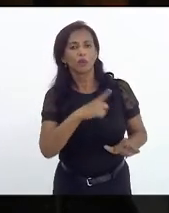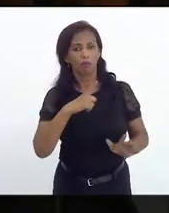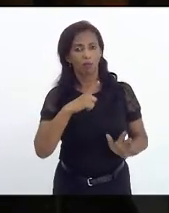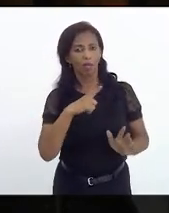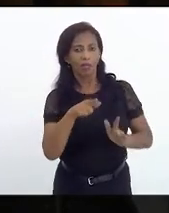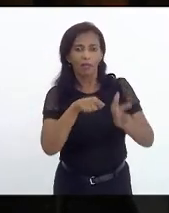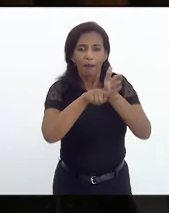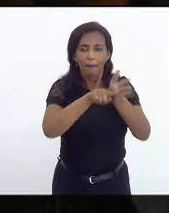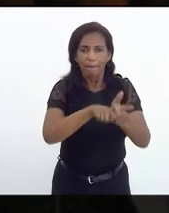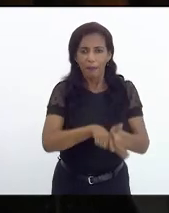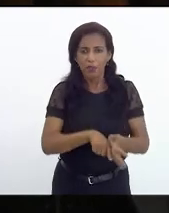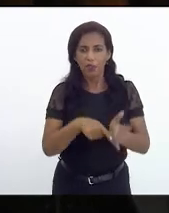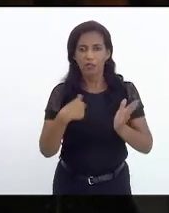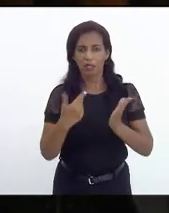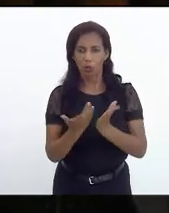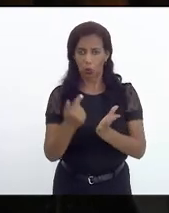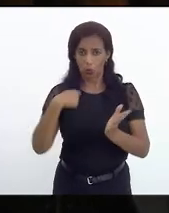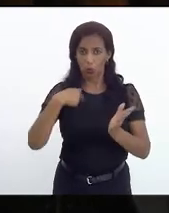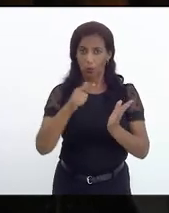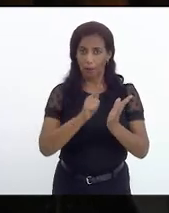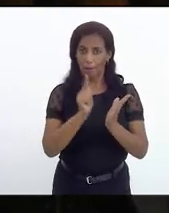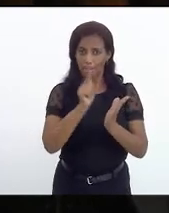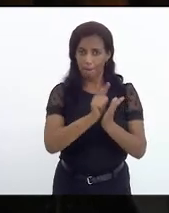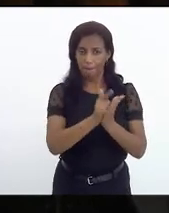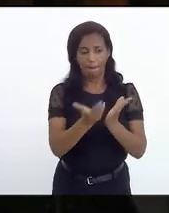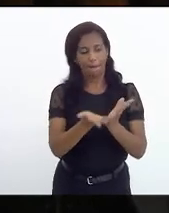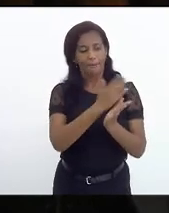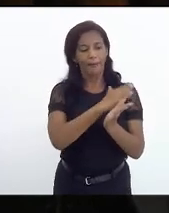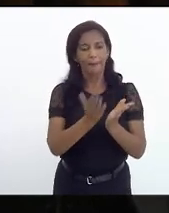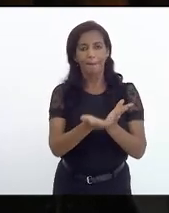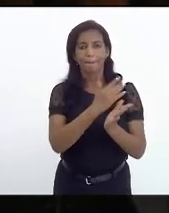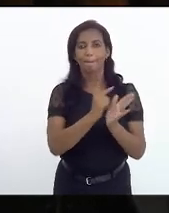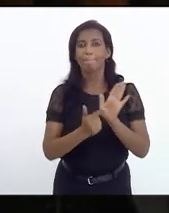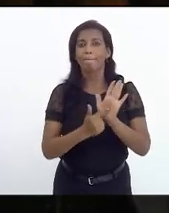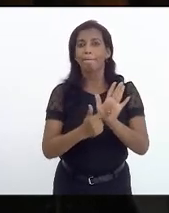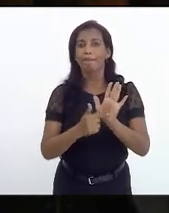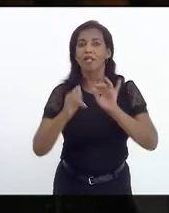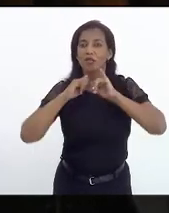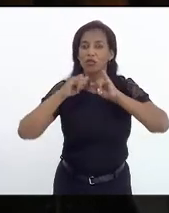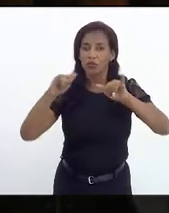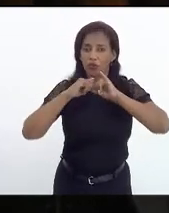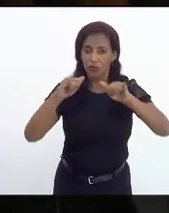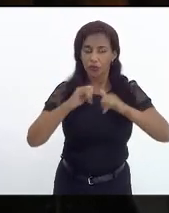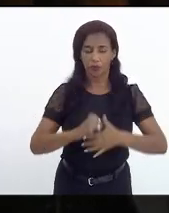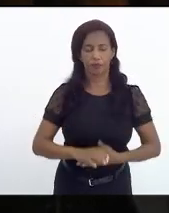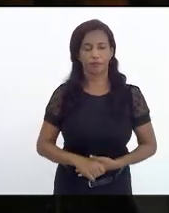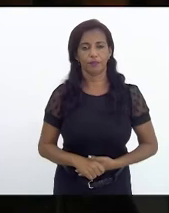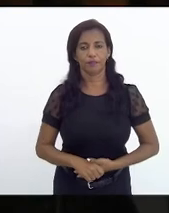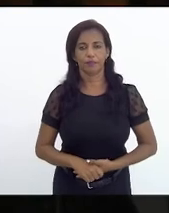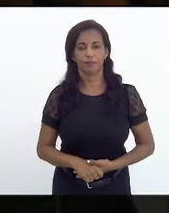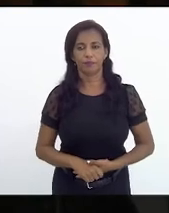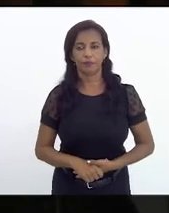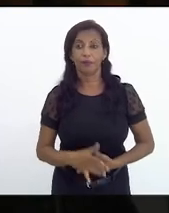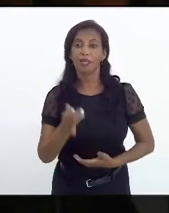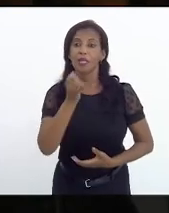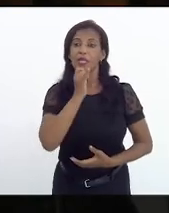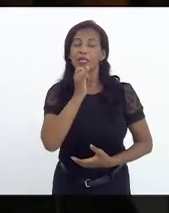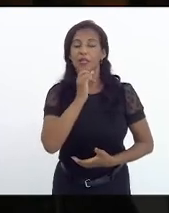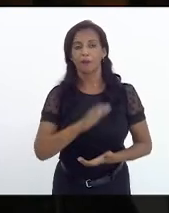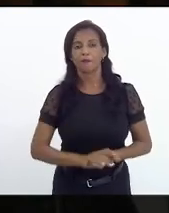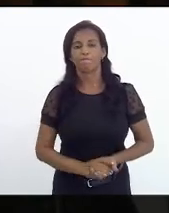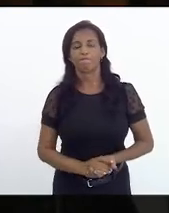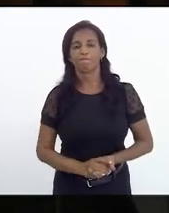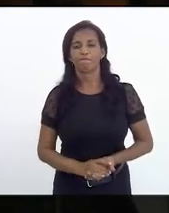a pesquisa que eu estou aqui apresentando e divulgando. Por exemplo numa das